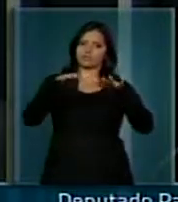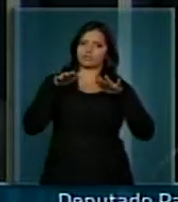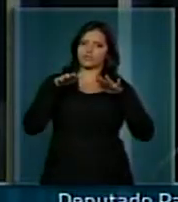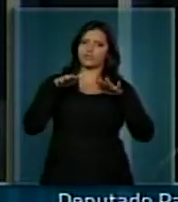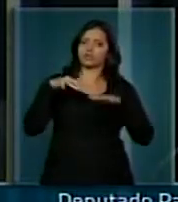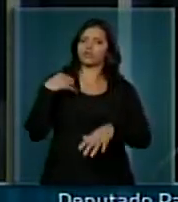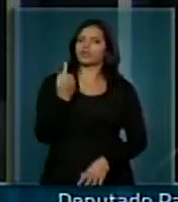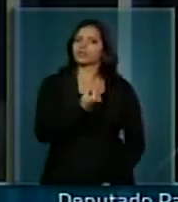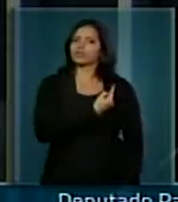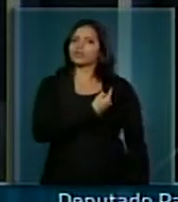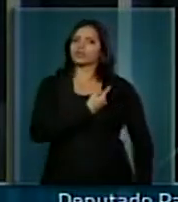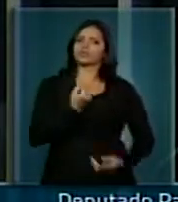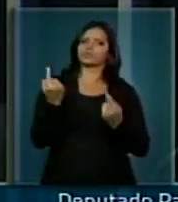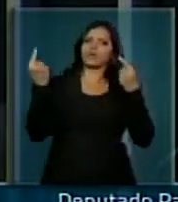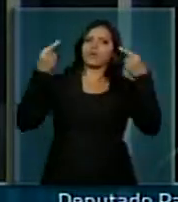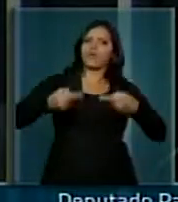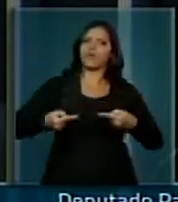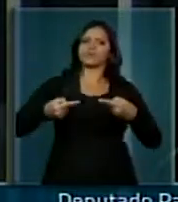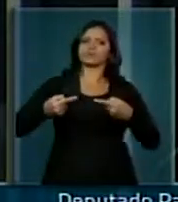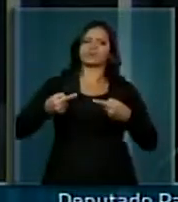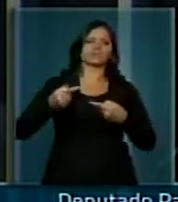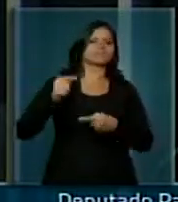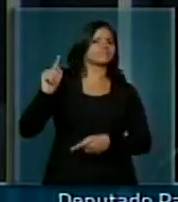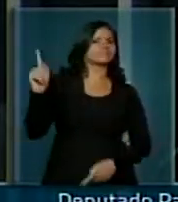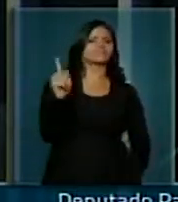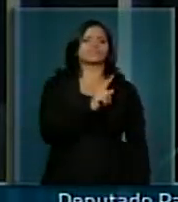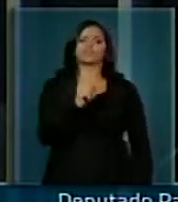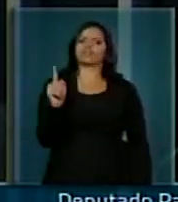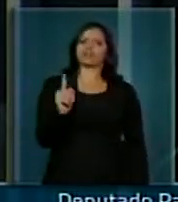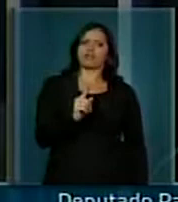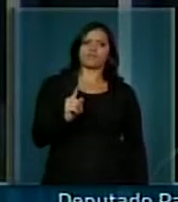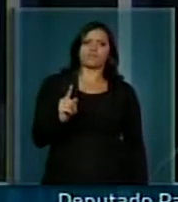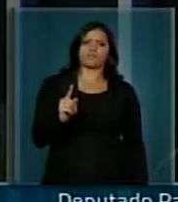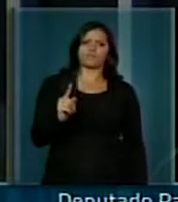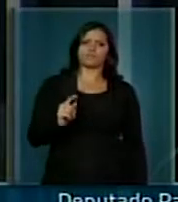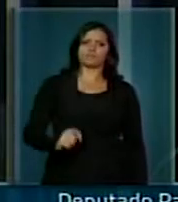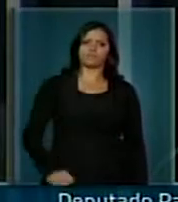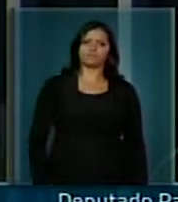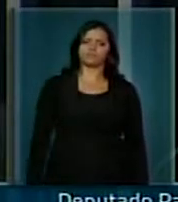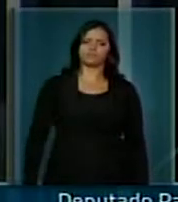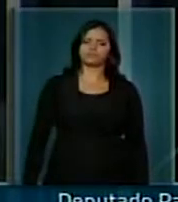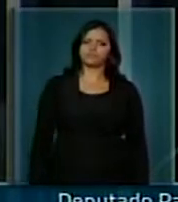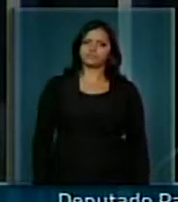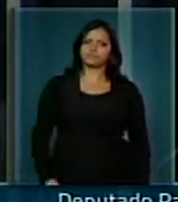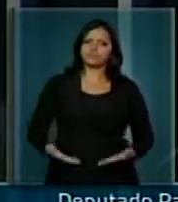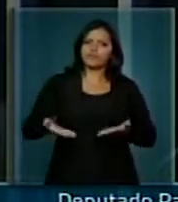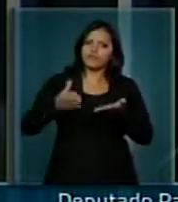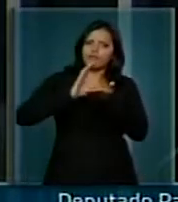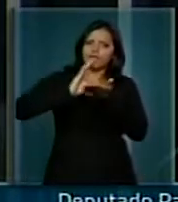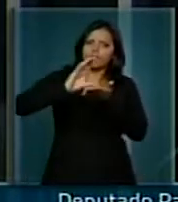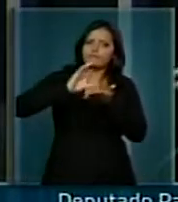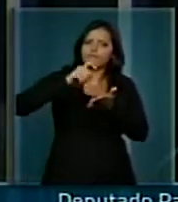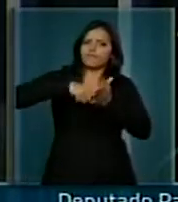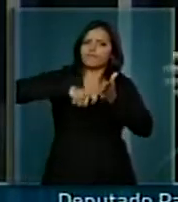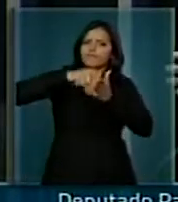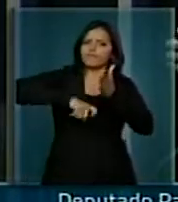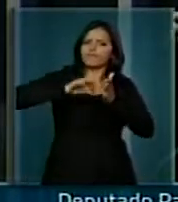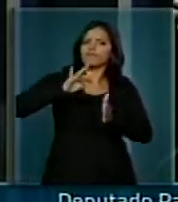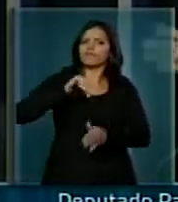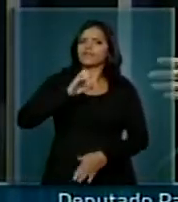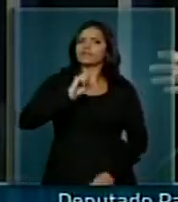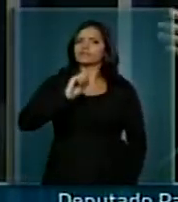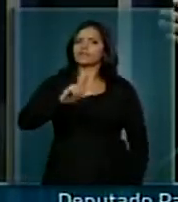Nós não somos contra, de maneira alguma, o incentivo fiscal a áreas menos